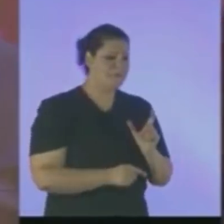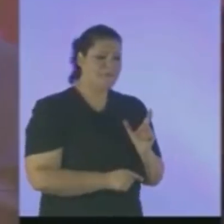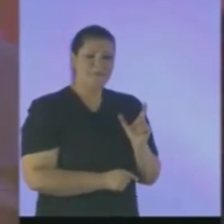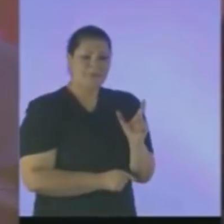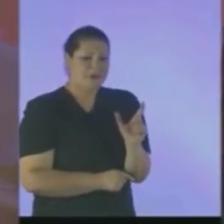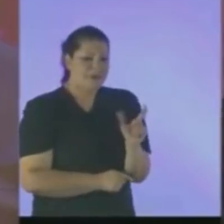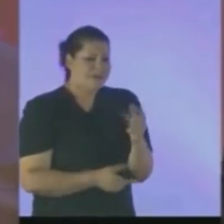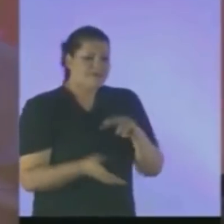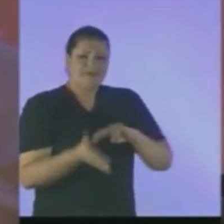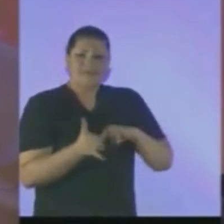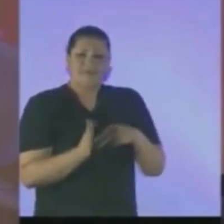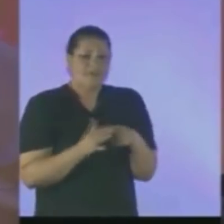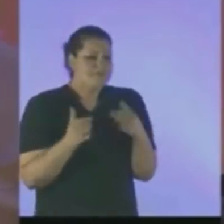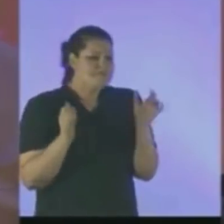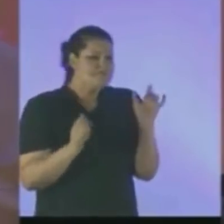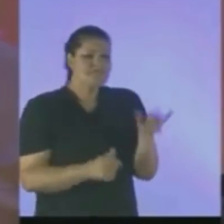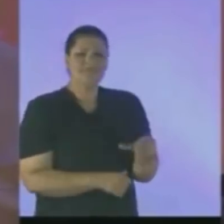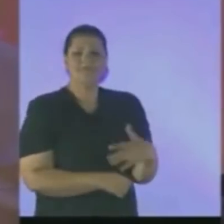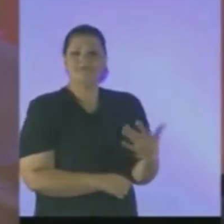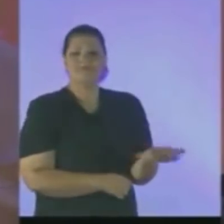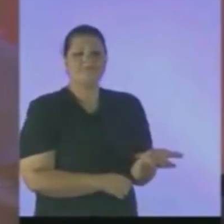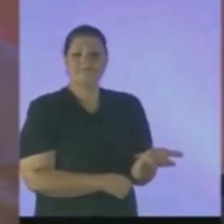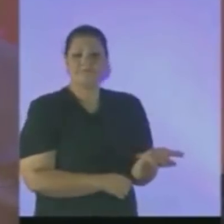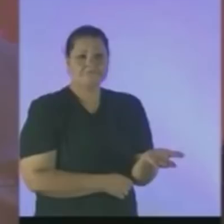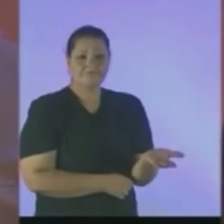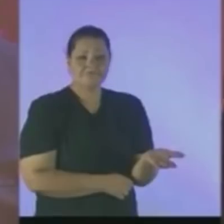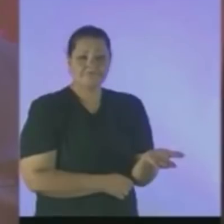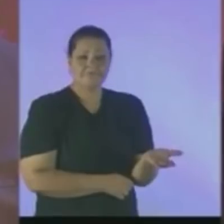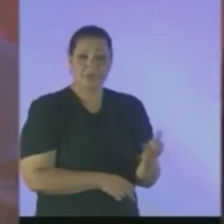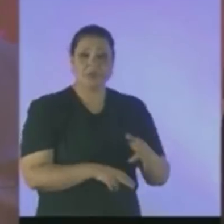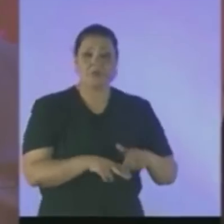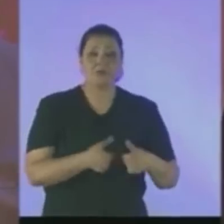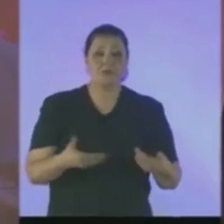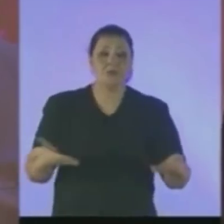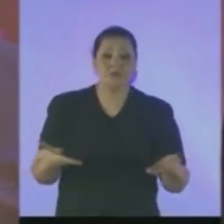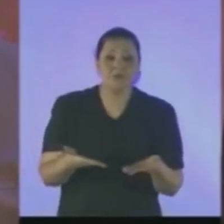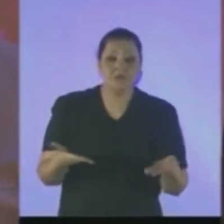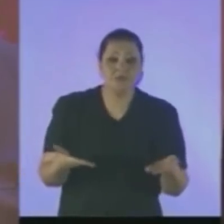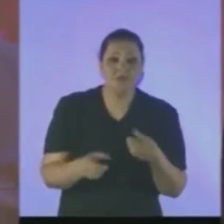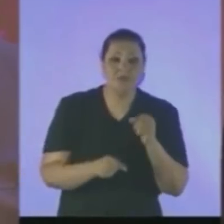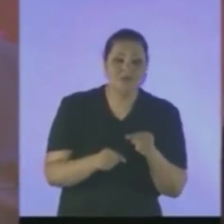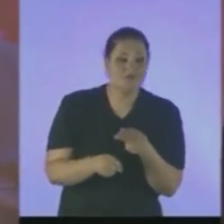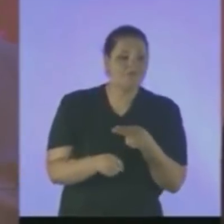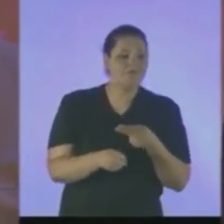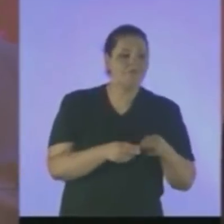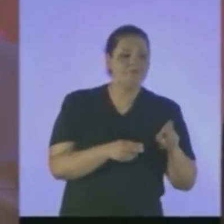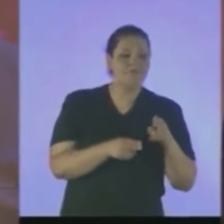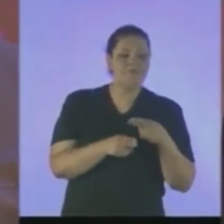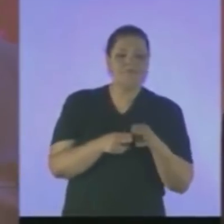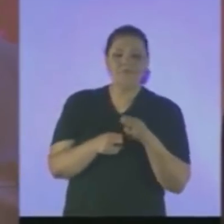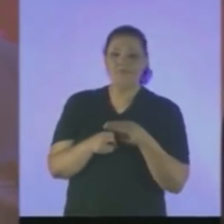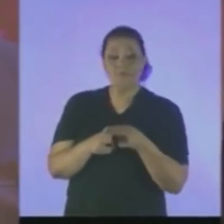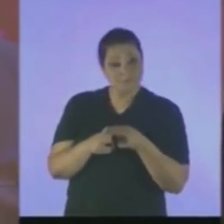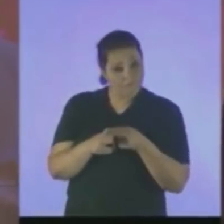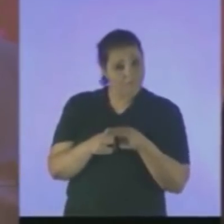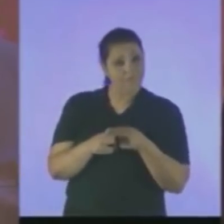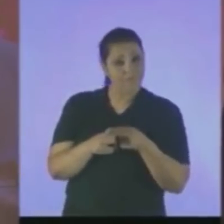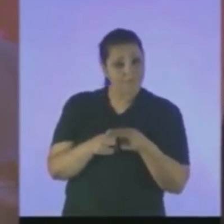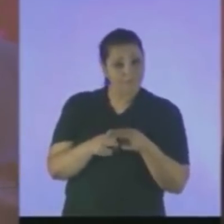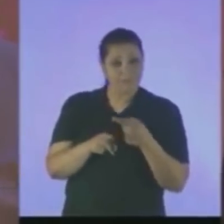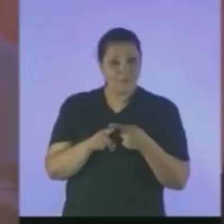Perdeu O seu significado E passou a ser Um disfarce Das